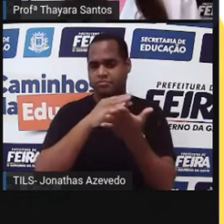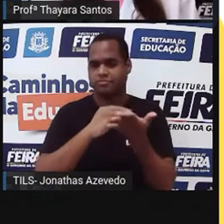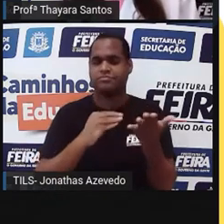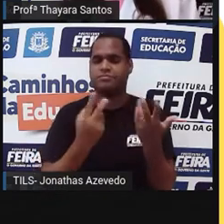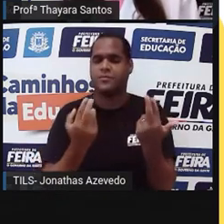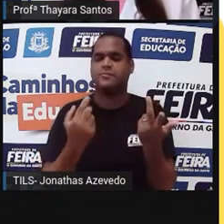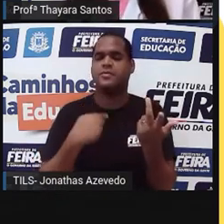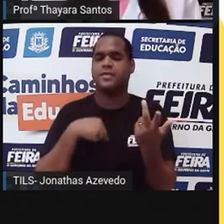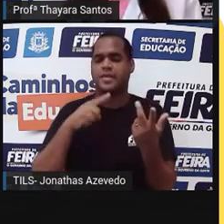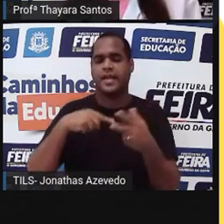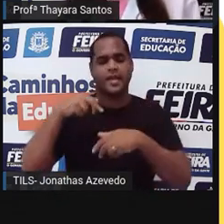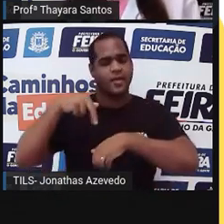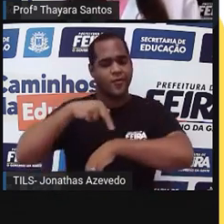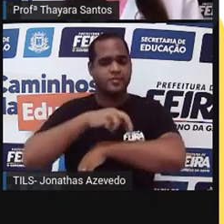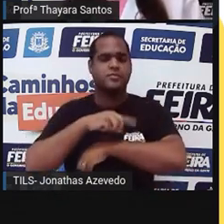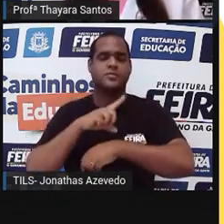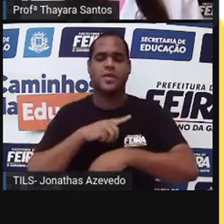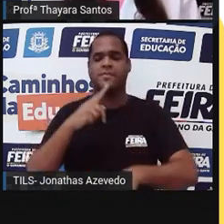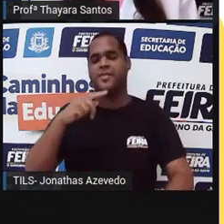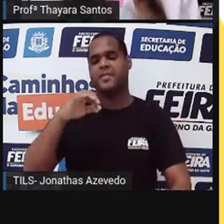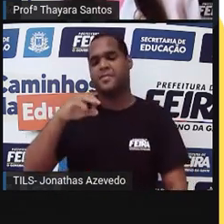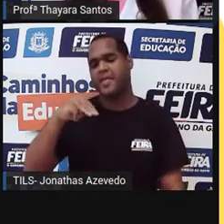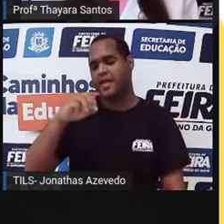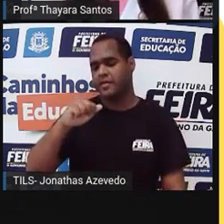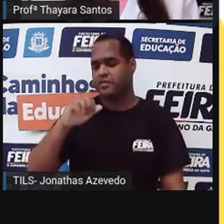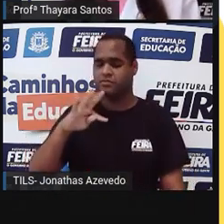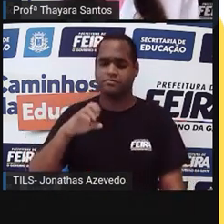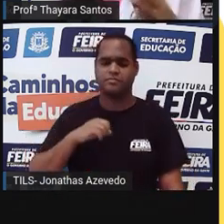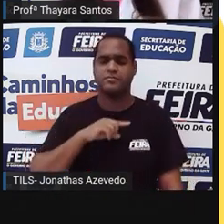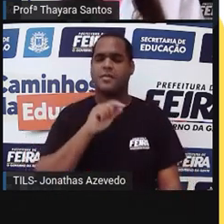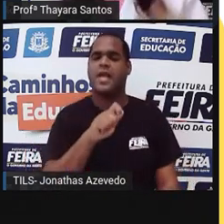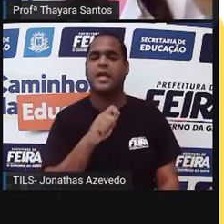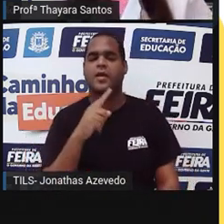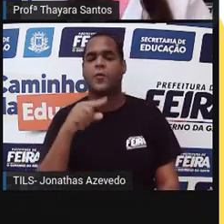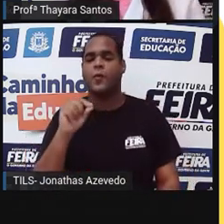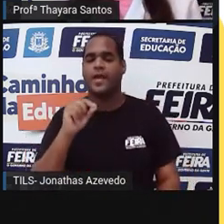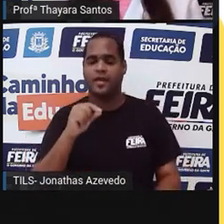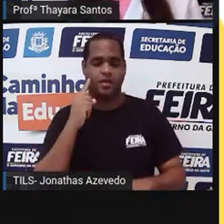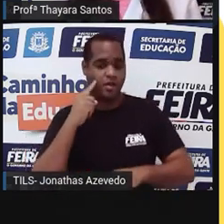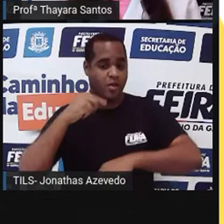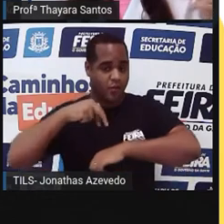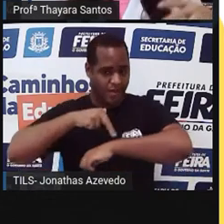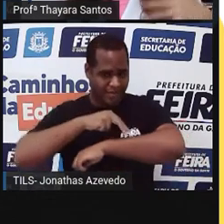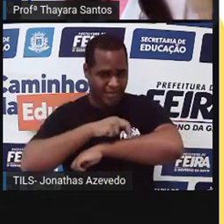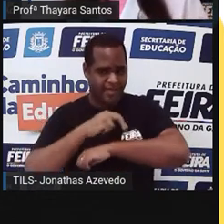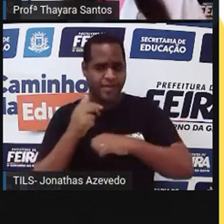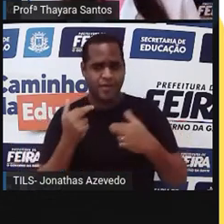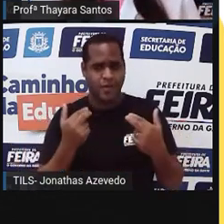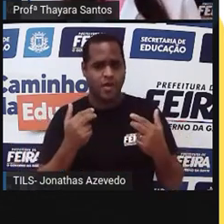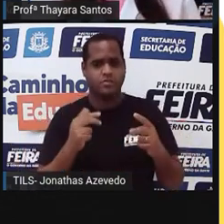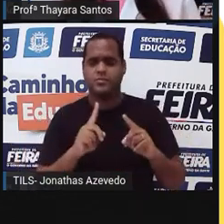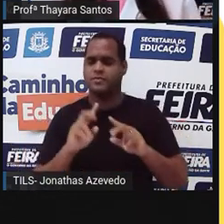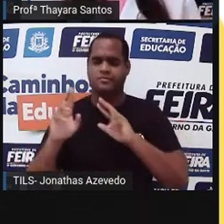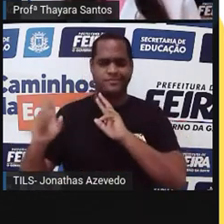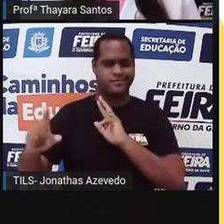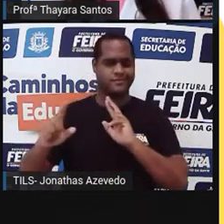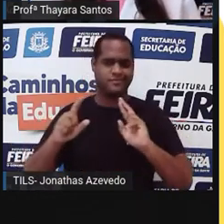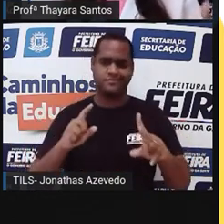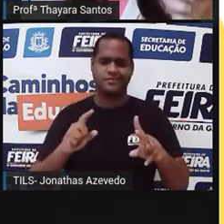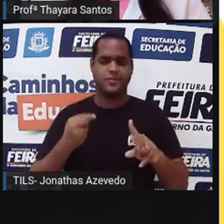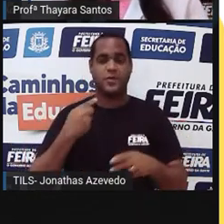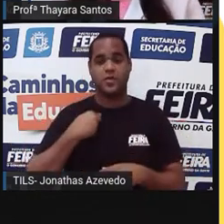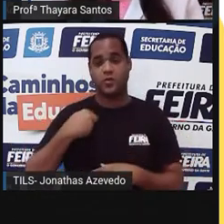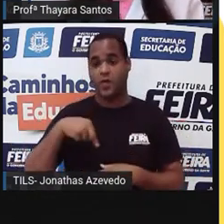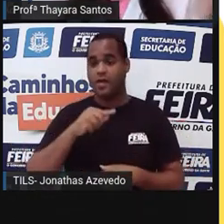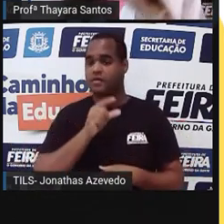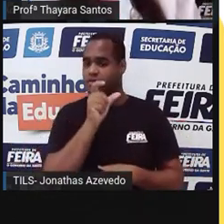da mesma ordem, que é a ordem dos primatas. Mas isso não quer dizer que a gente evoluiu a partir deles. É uma linhagem diferente da nossa. A gente